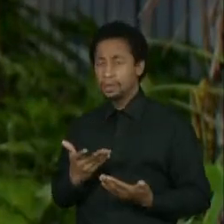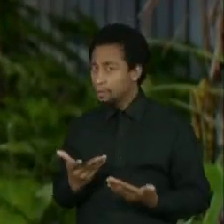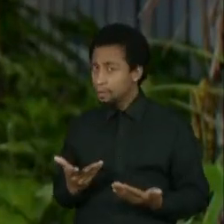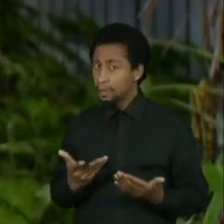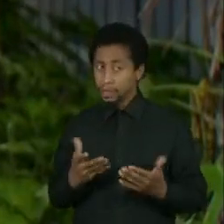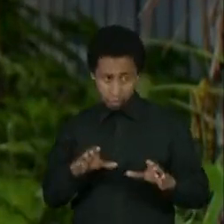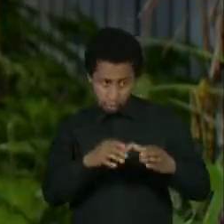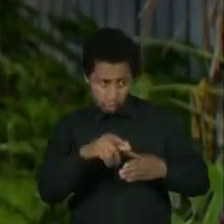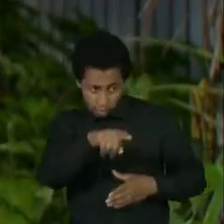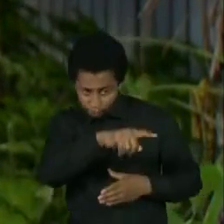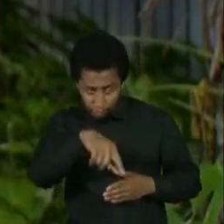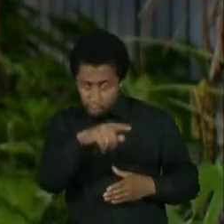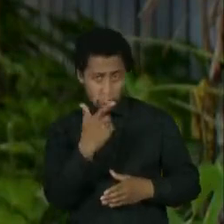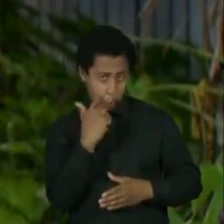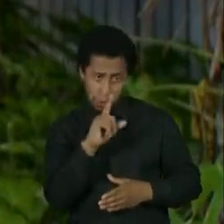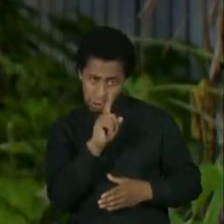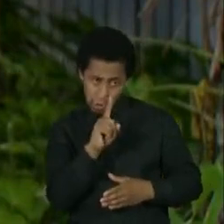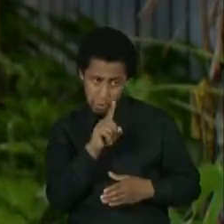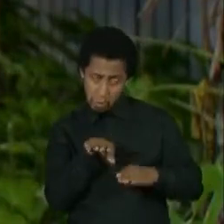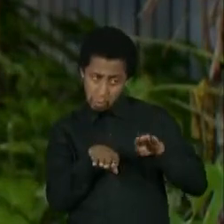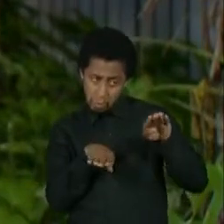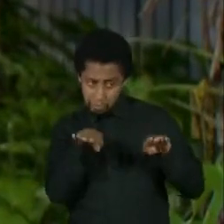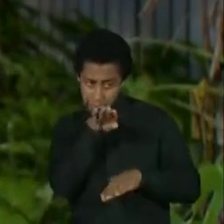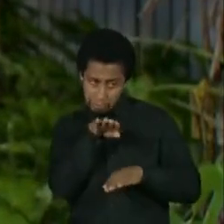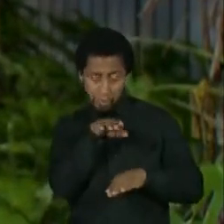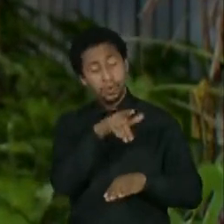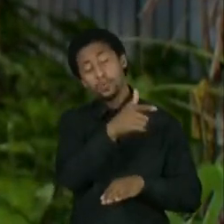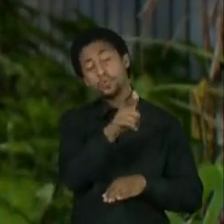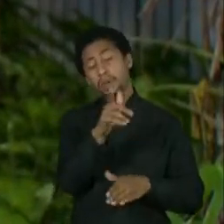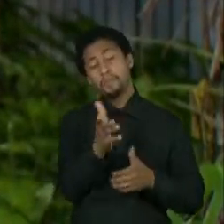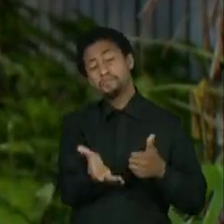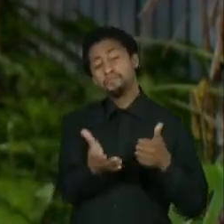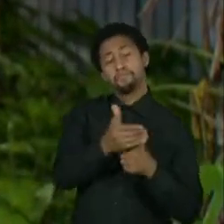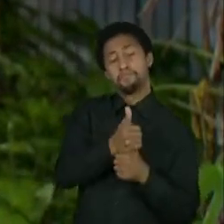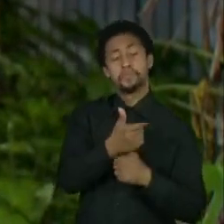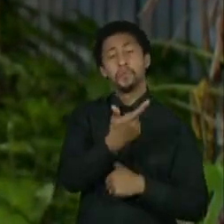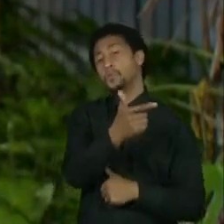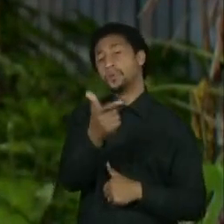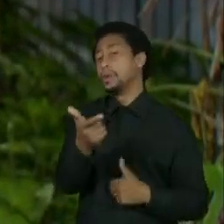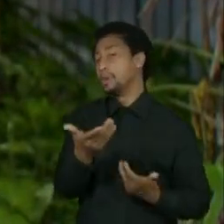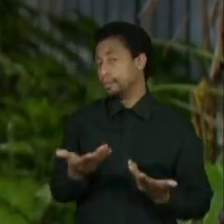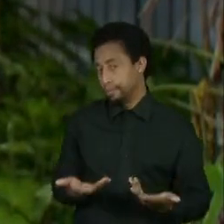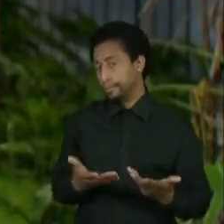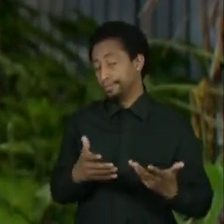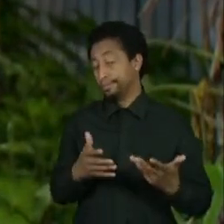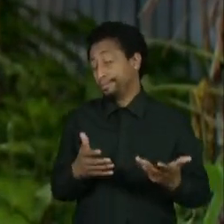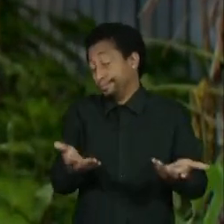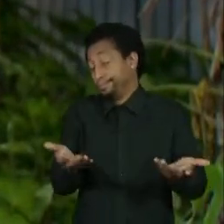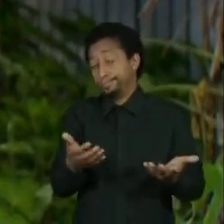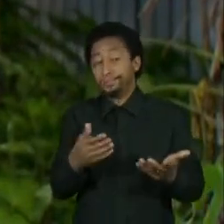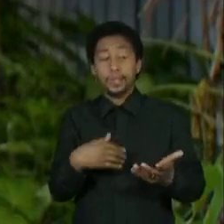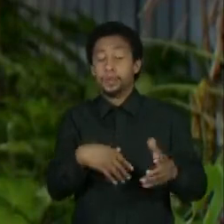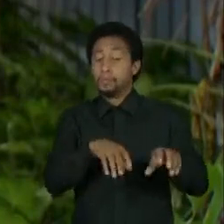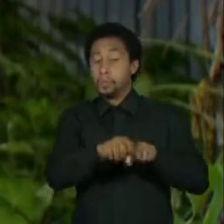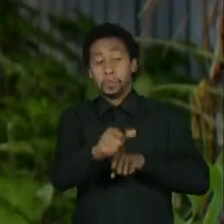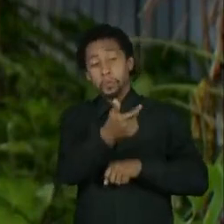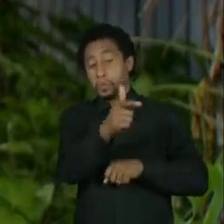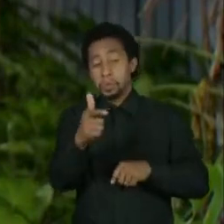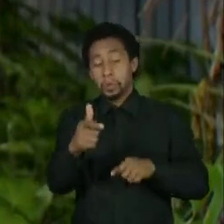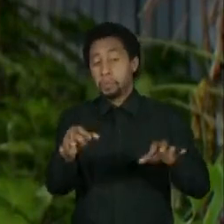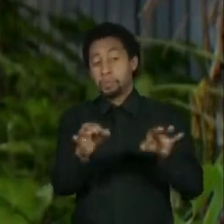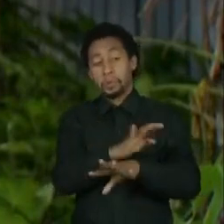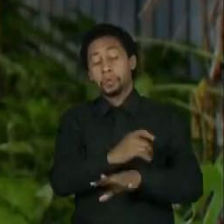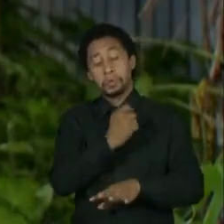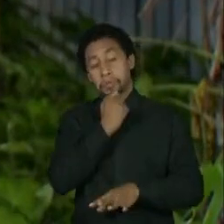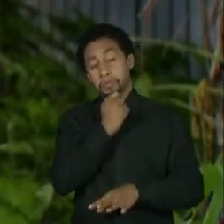estão, é porque não tem mérito, não estão devidamente preparados. Então, nesses